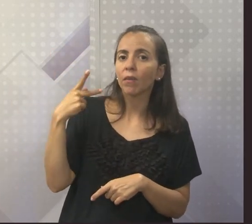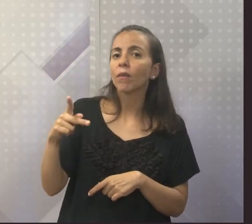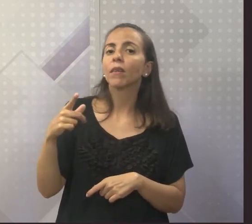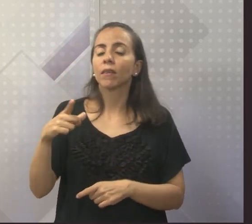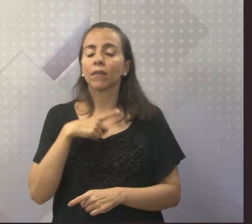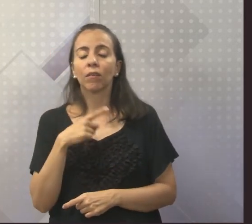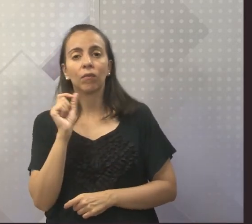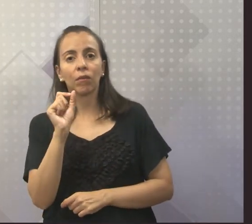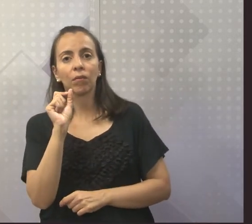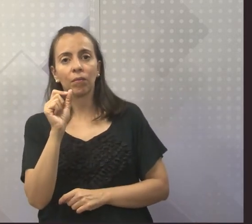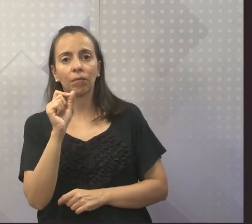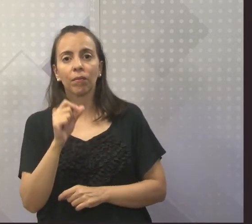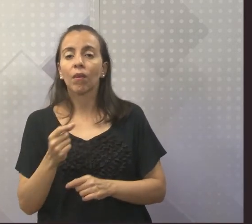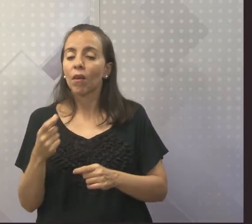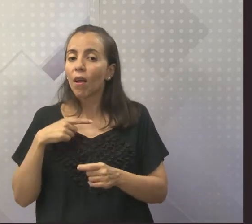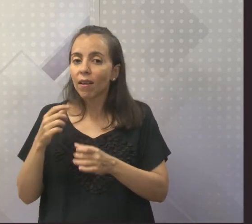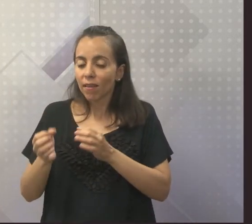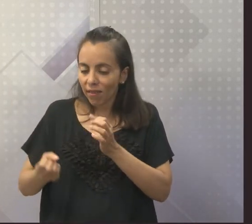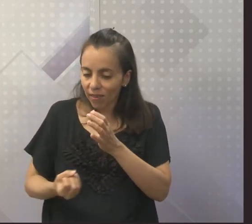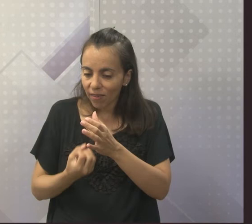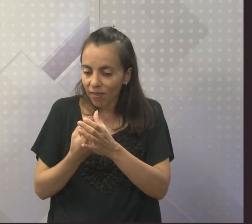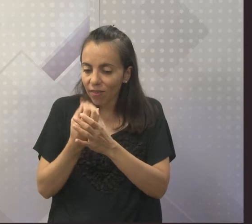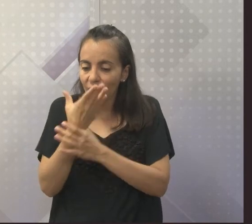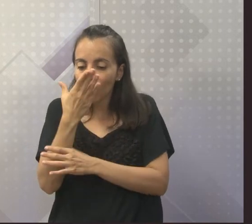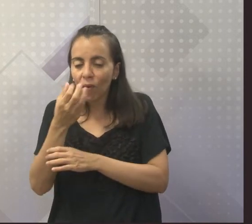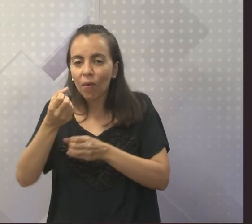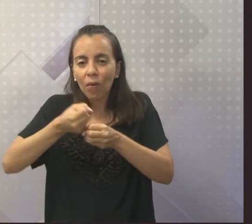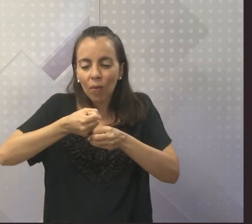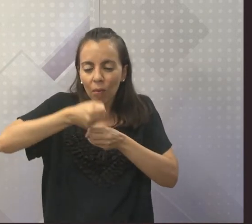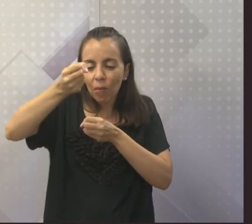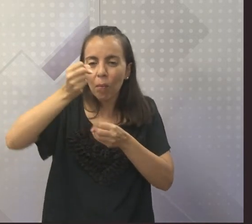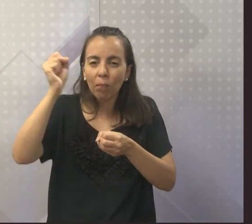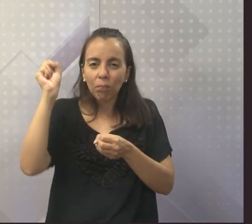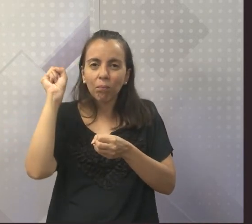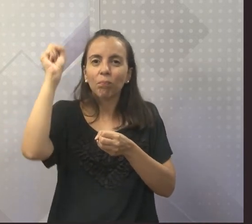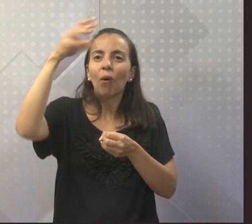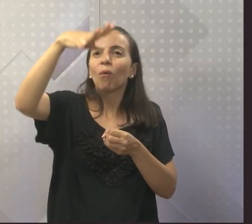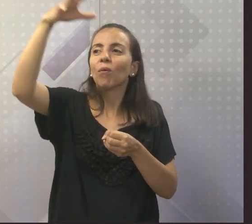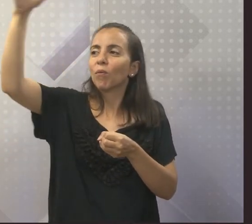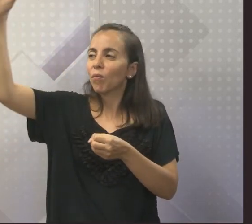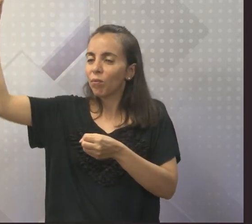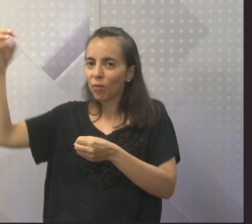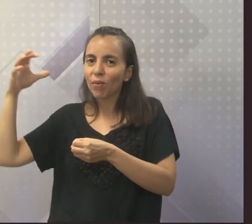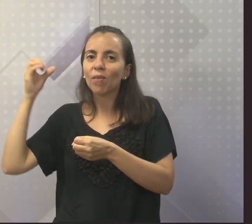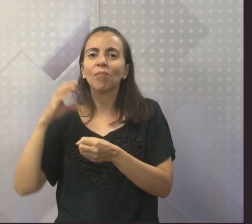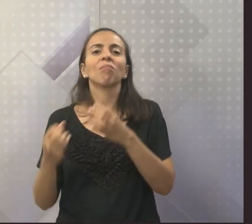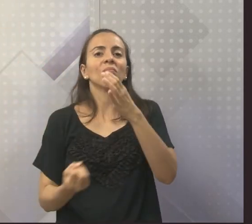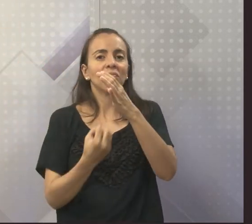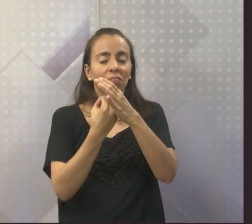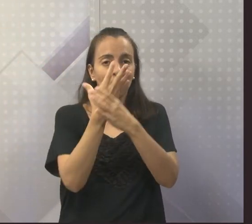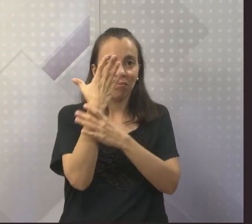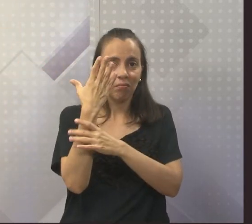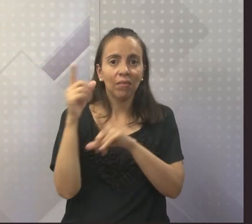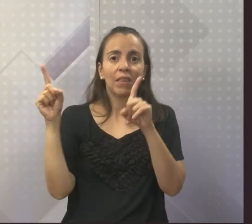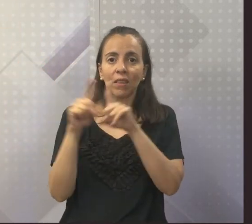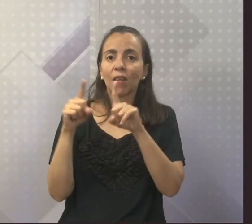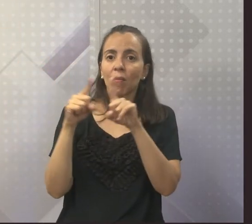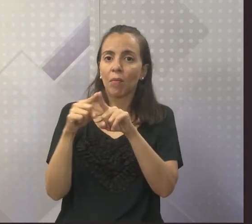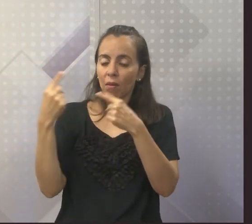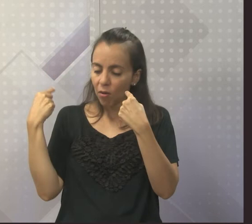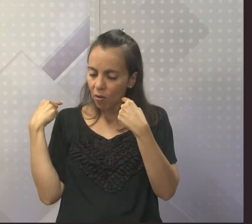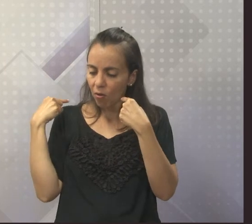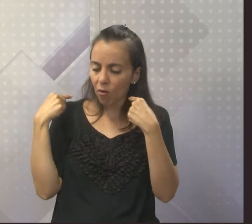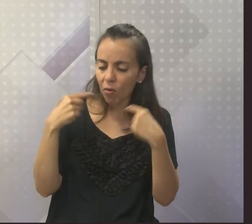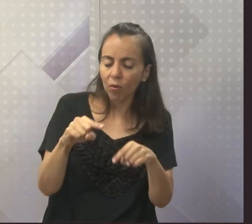Torpedo. Apesar de sua obra como engenheiro, ficou mais conhecido por sua luta em favor da abolição.